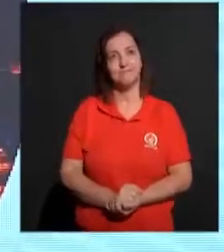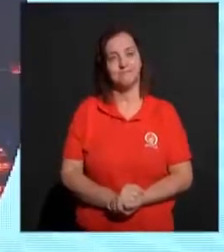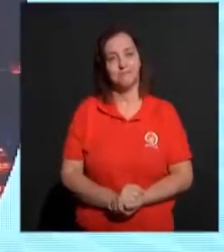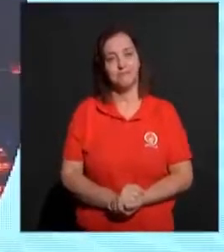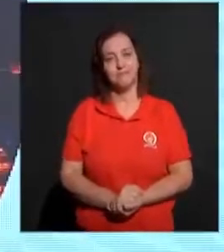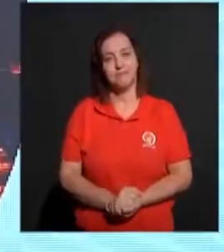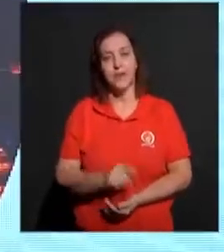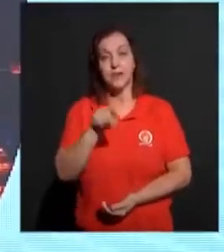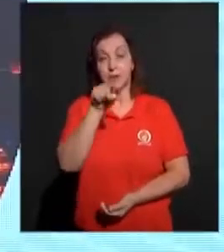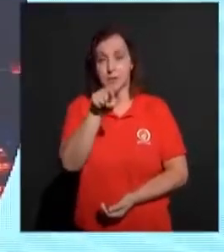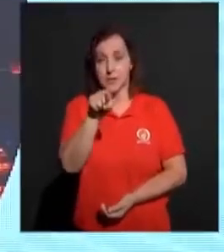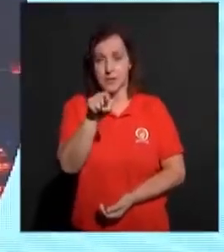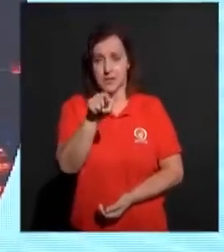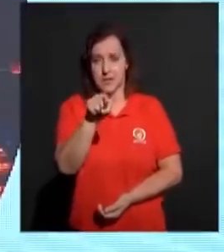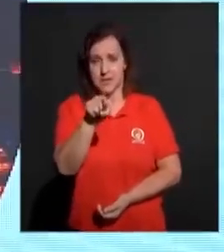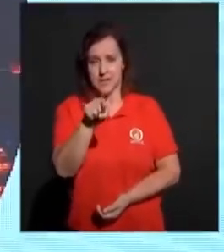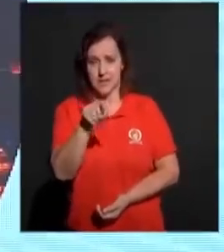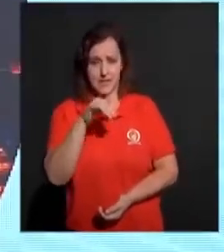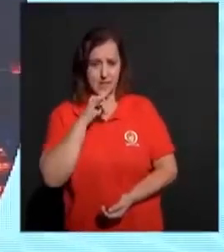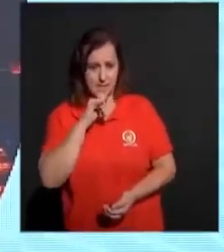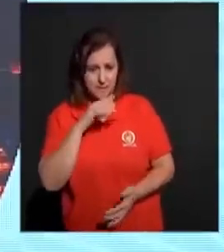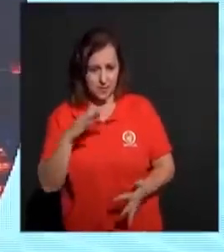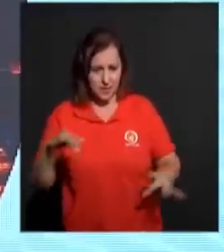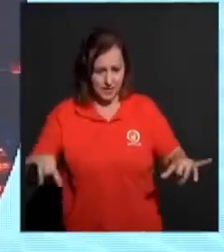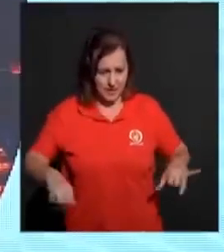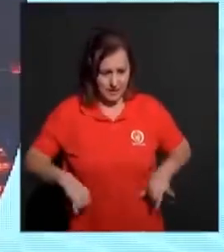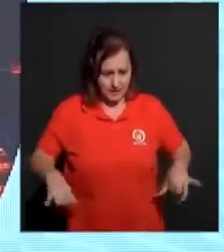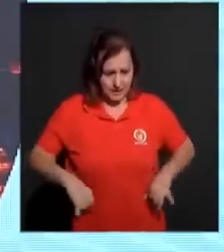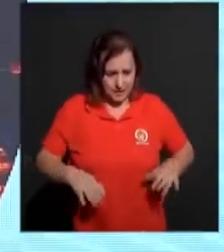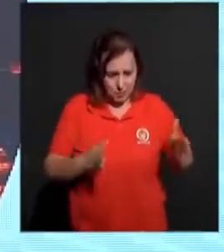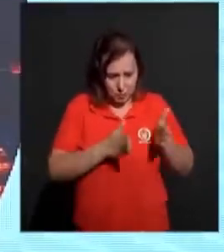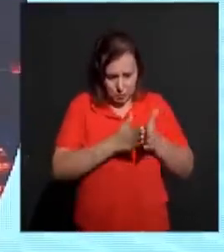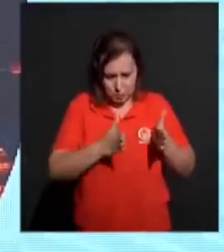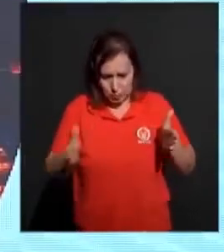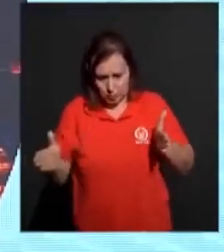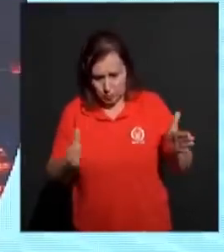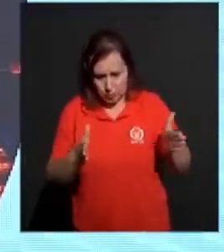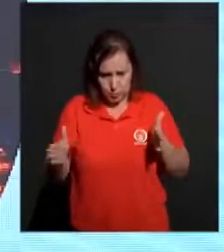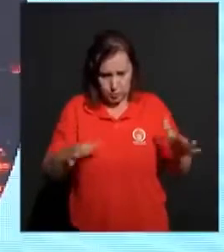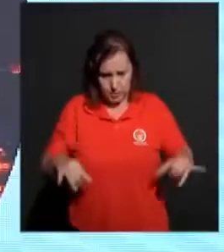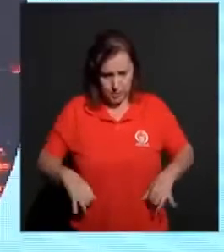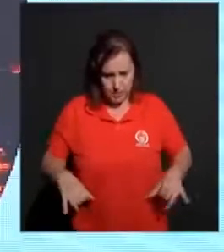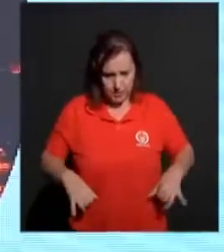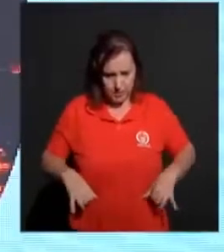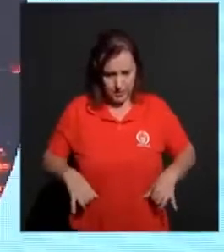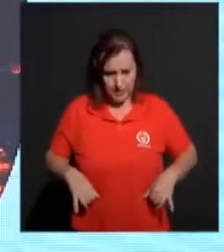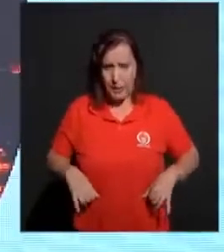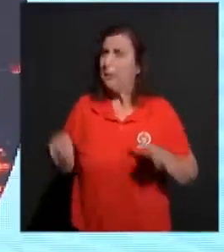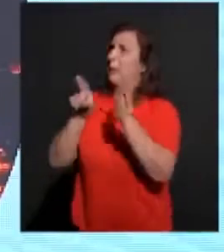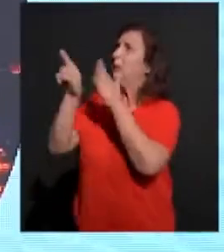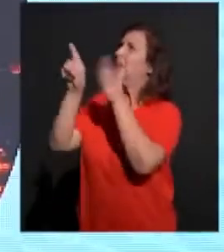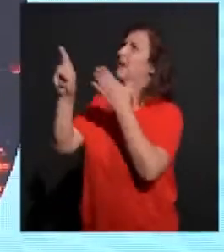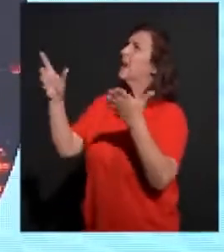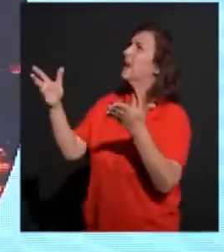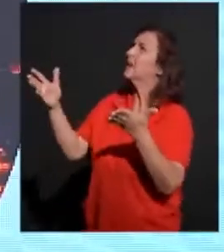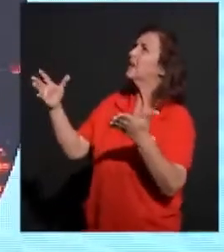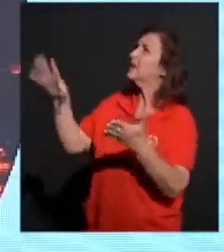Se você está utilizando dos sofrimentos que você tem passado para questionar o amor de Deus.